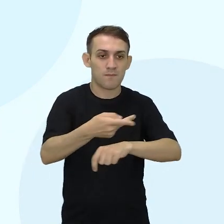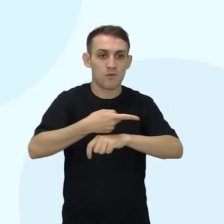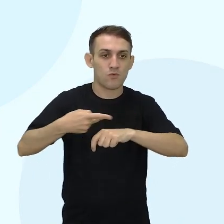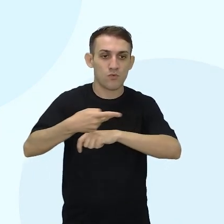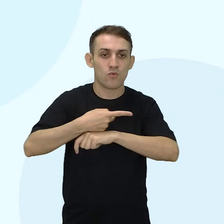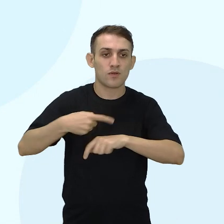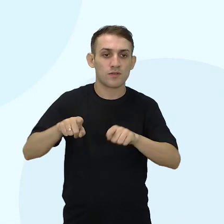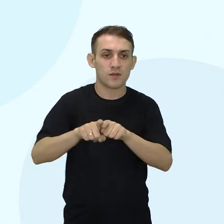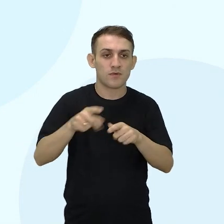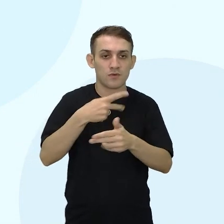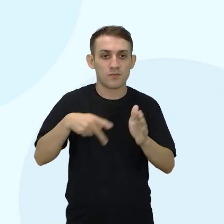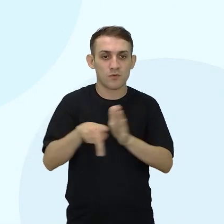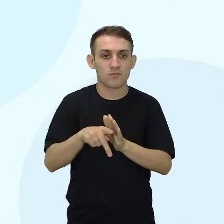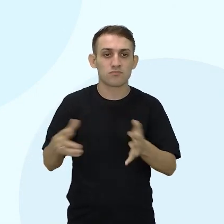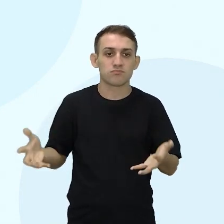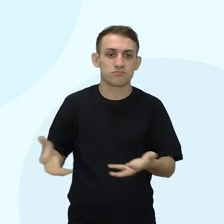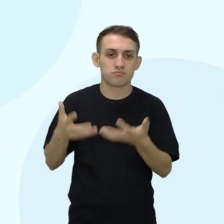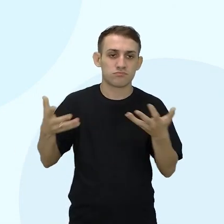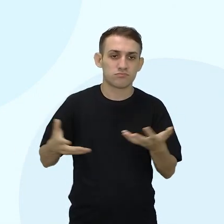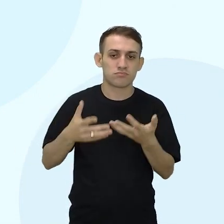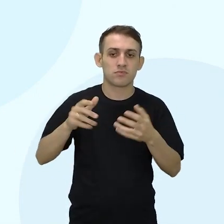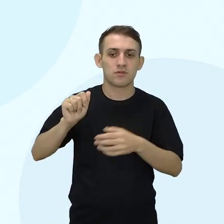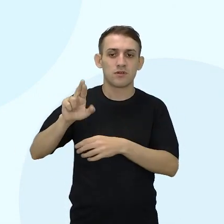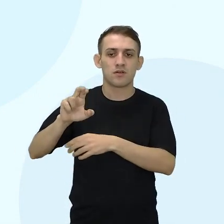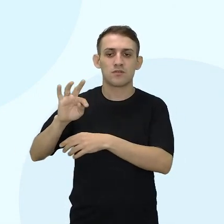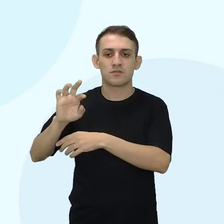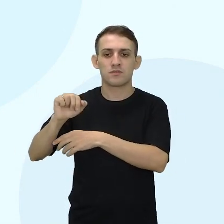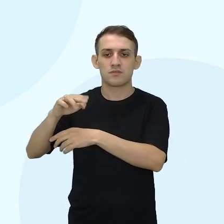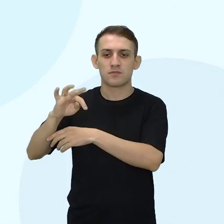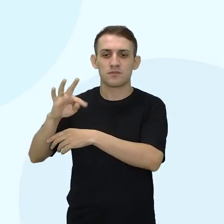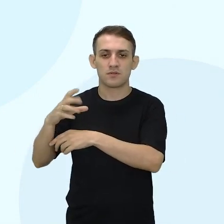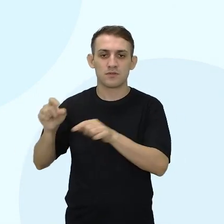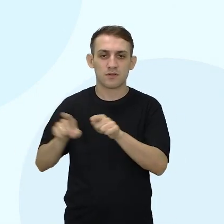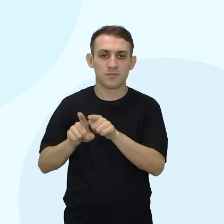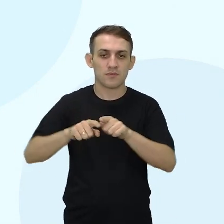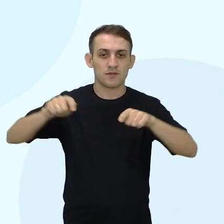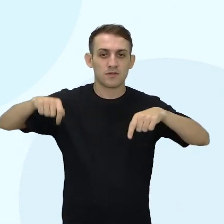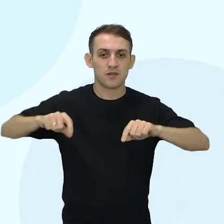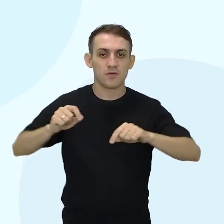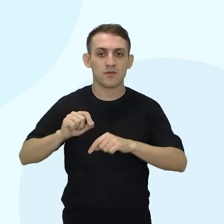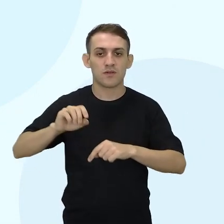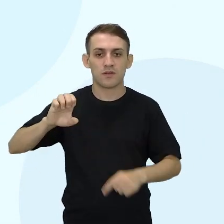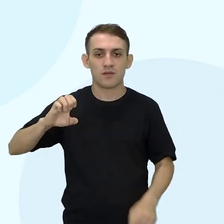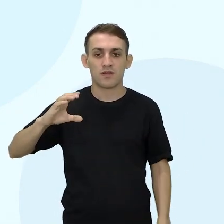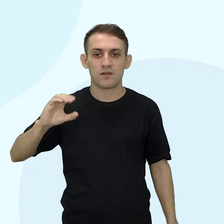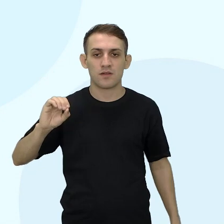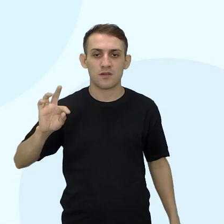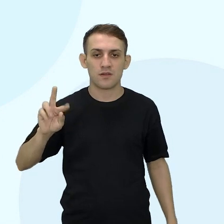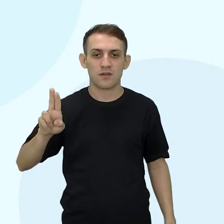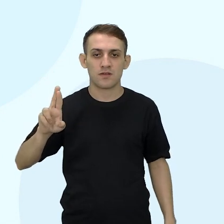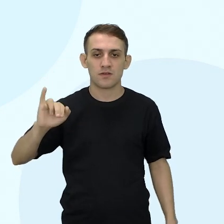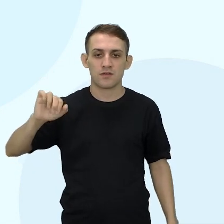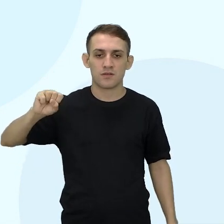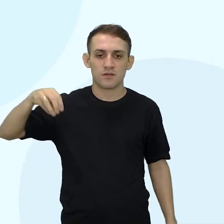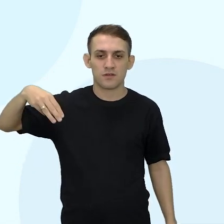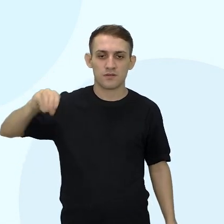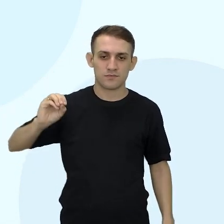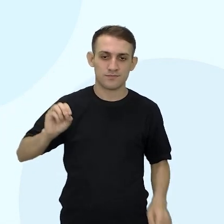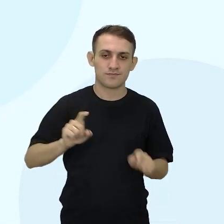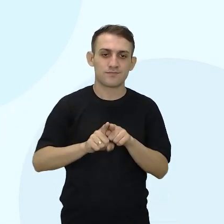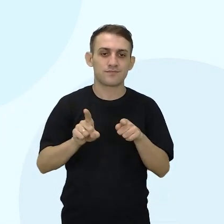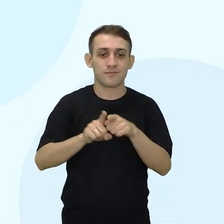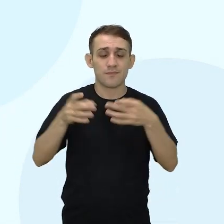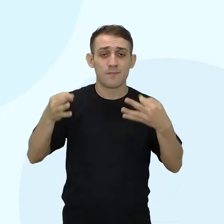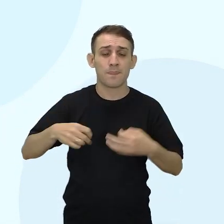extrativismo vegetal, o artesanato, mais recentemente, o ecoturismo.